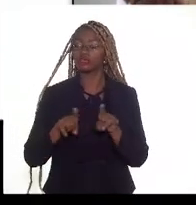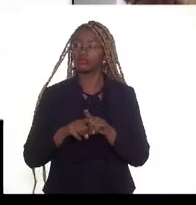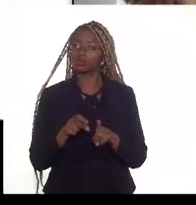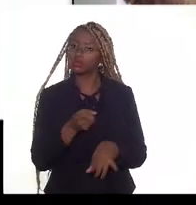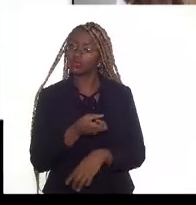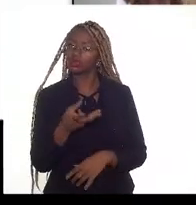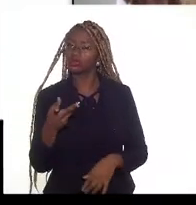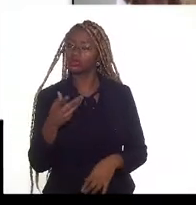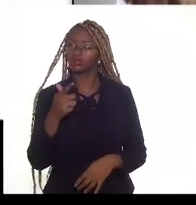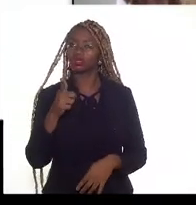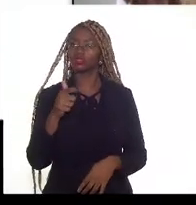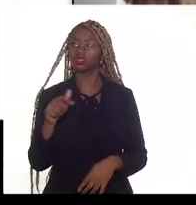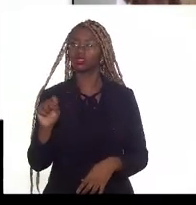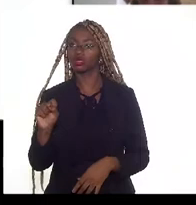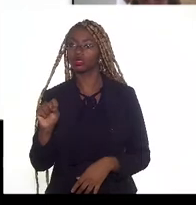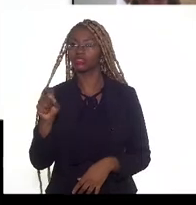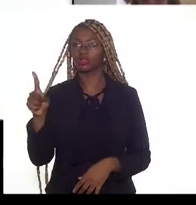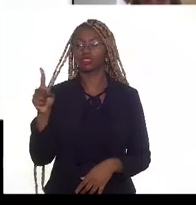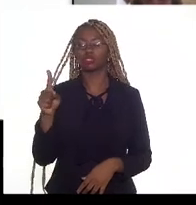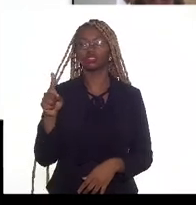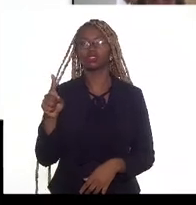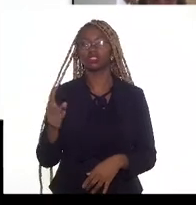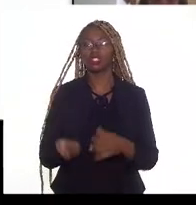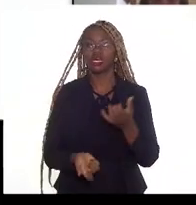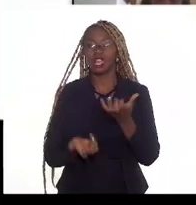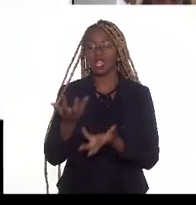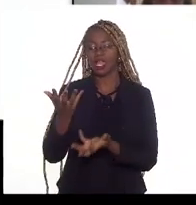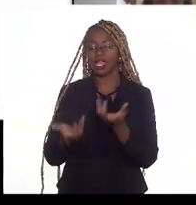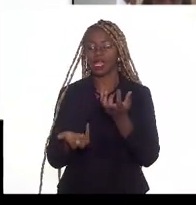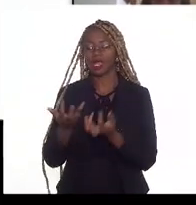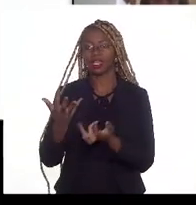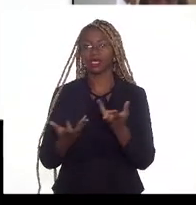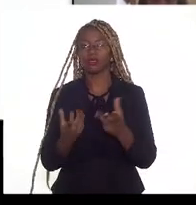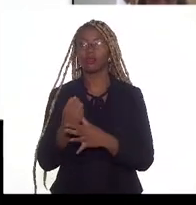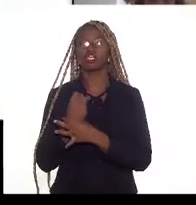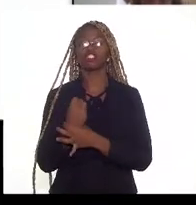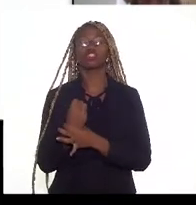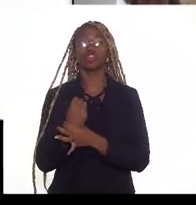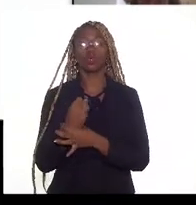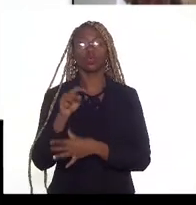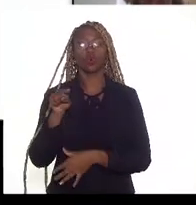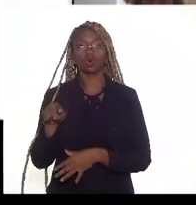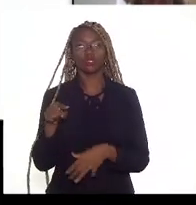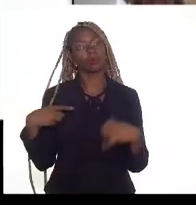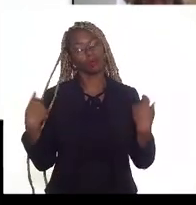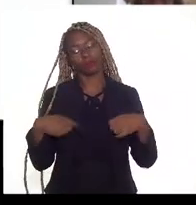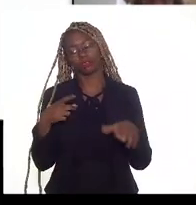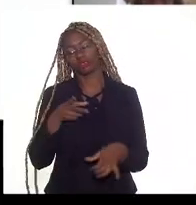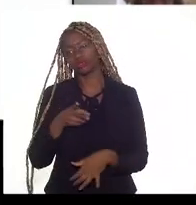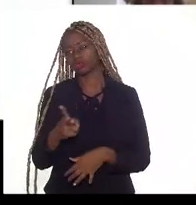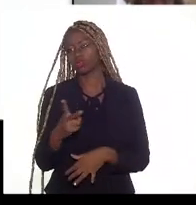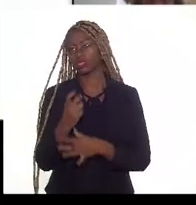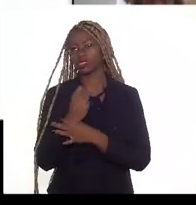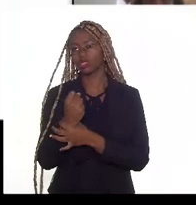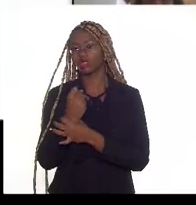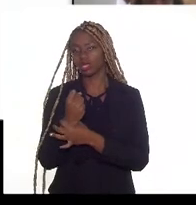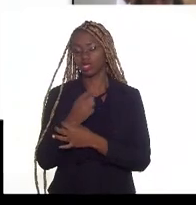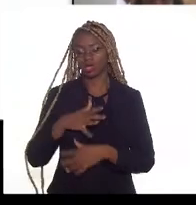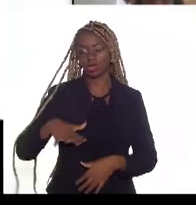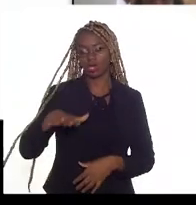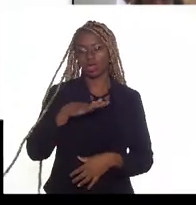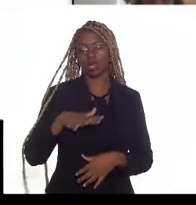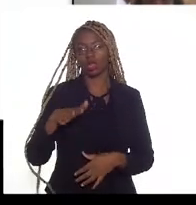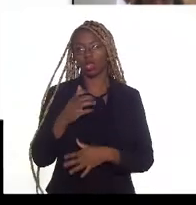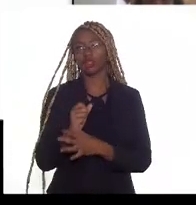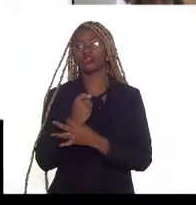gás de queima isenta, que é a queima de segurança que é necessária para manter a segurança, um descarto de segurança